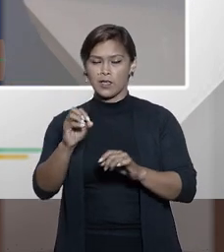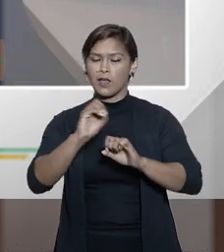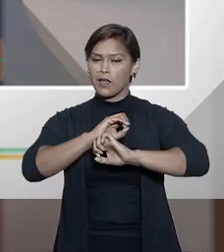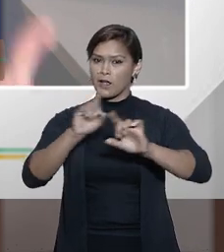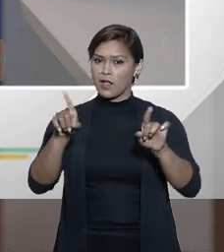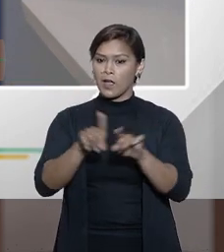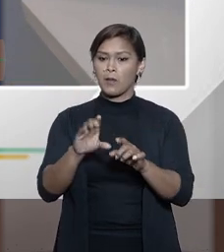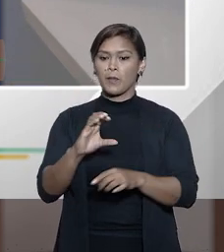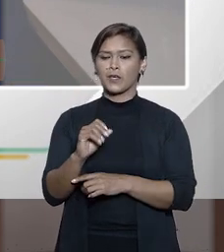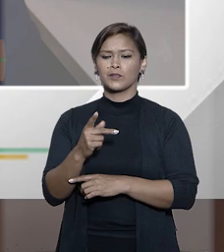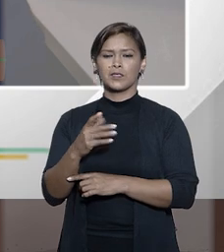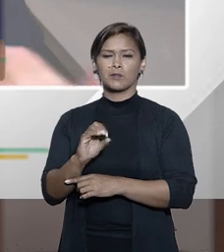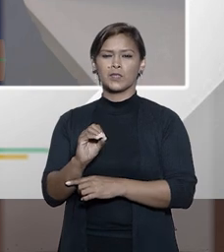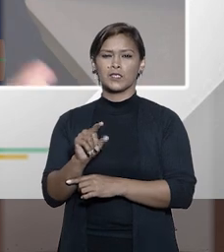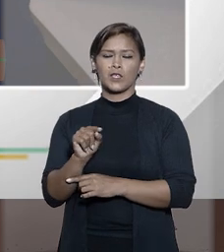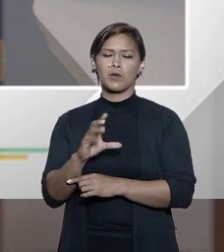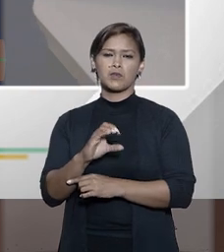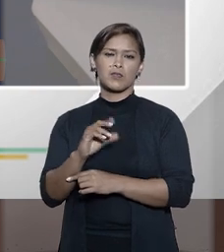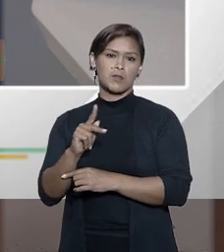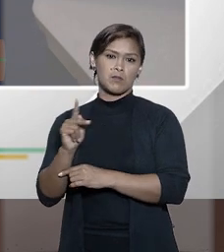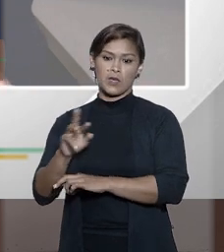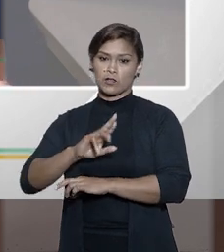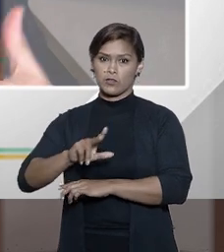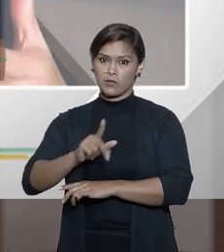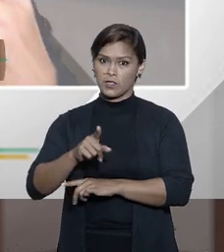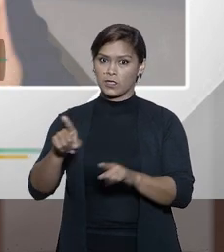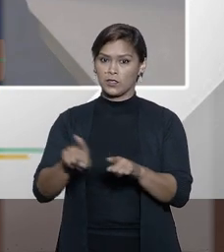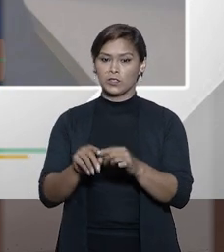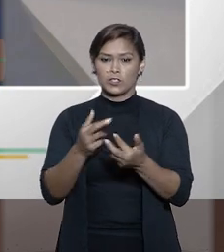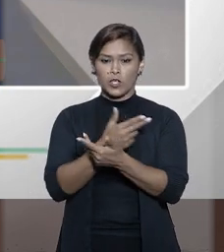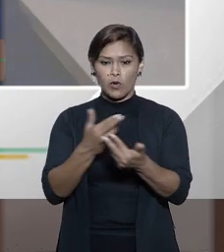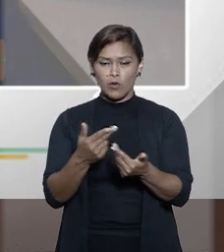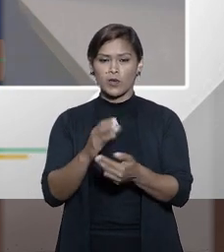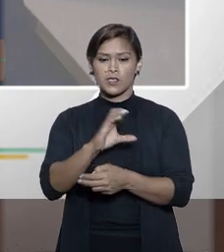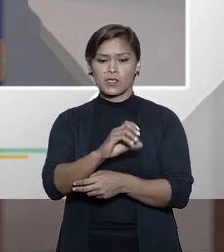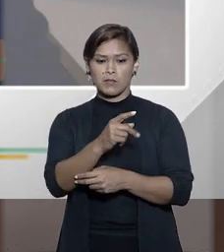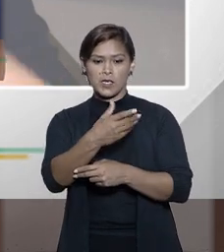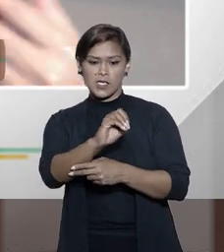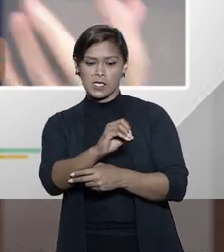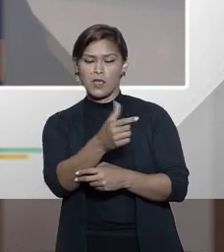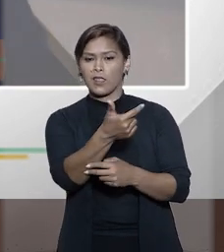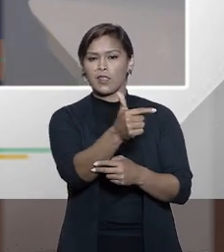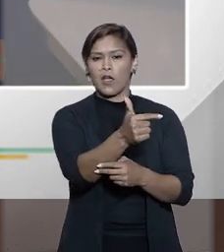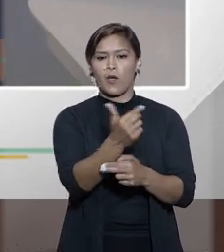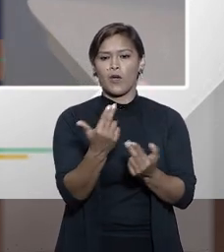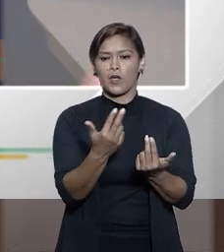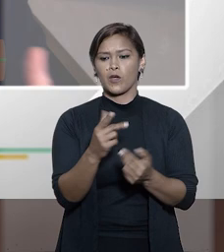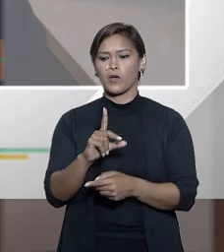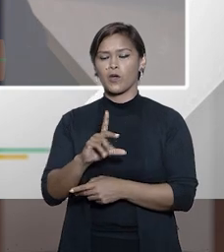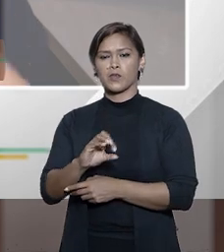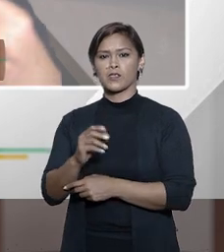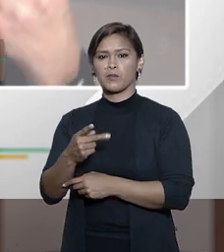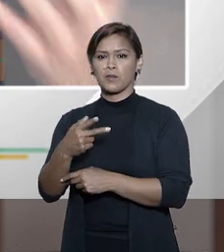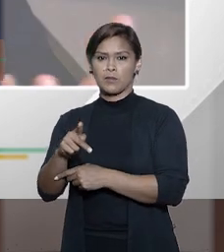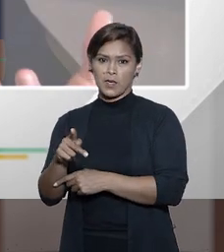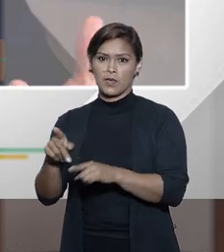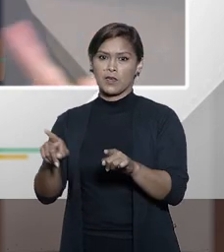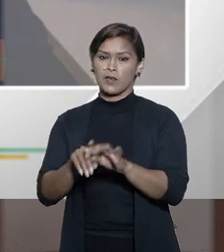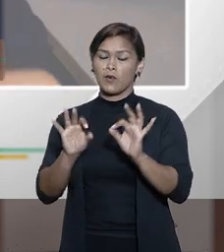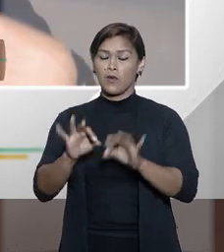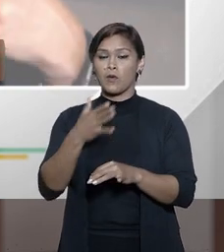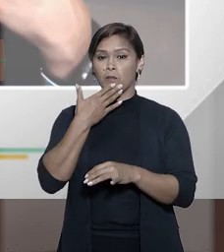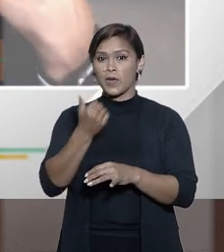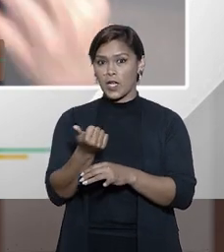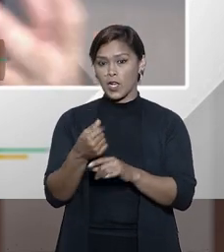claro. Mas o CPC não é o CPP. E muita coisa que está no CPC não serve ao CPP, ou